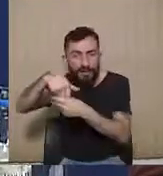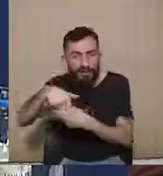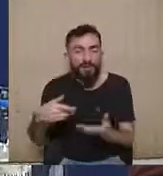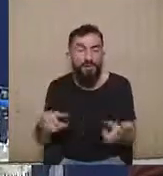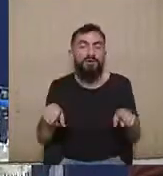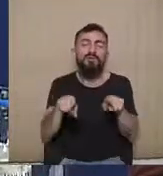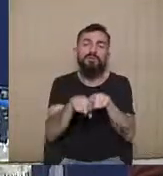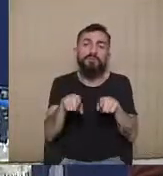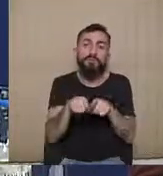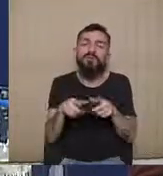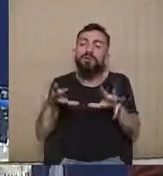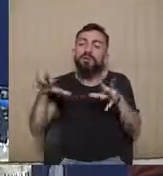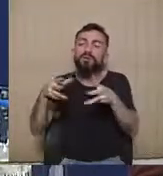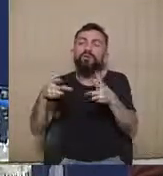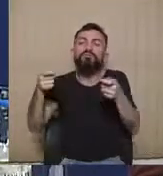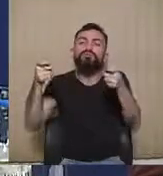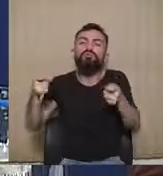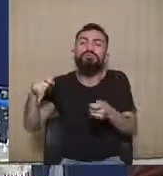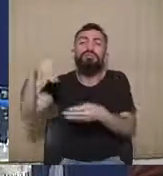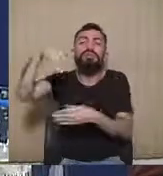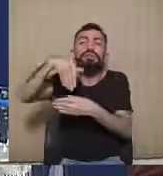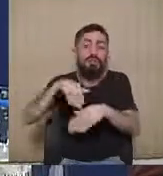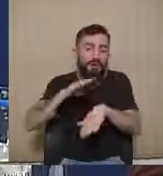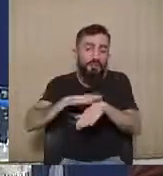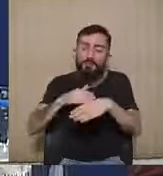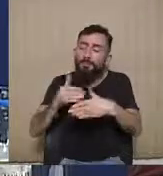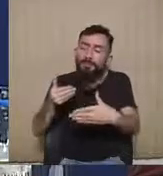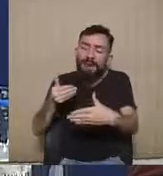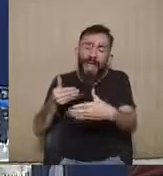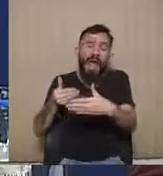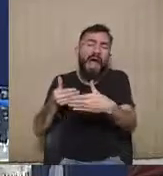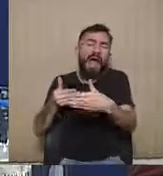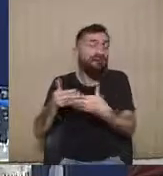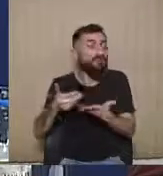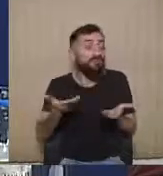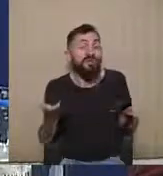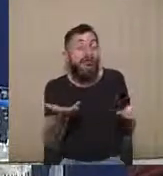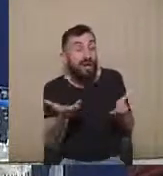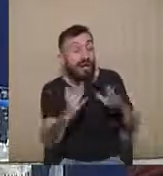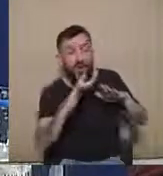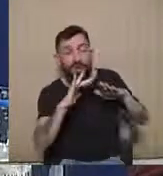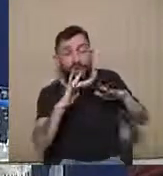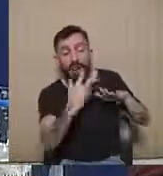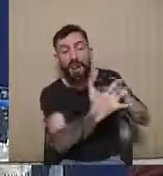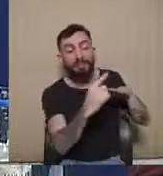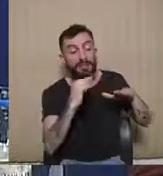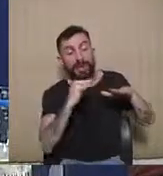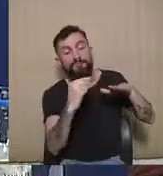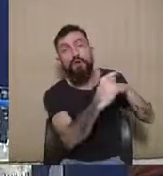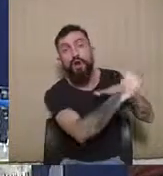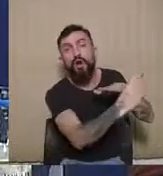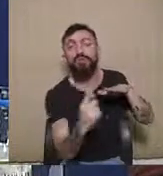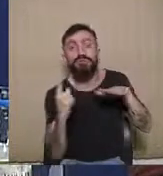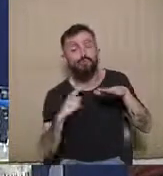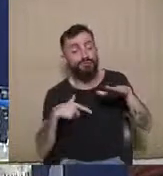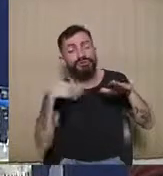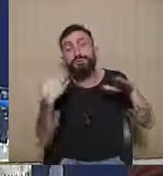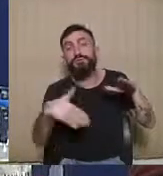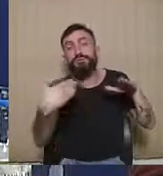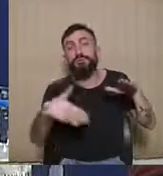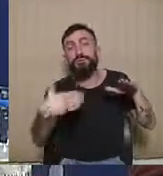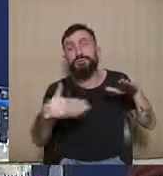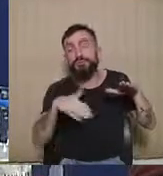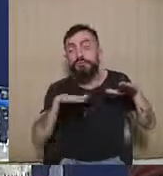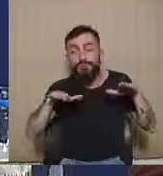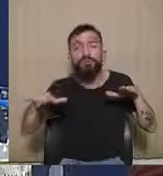exíguo que a gente tem e a relevância que essas plataformas cada dia têm mais sobre o contexto das eleições e nesse cenário de